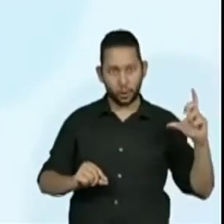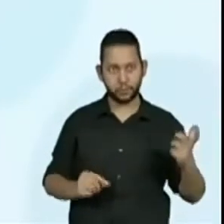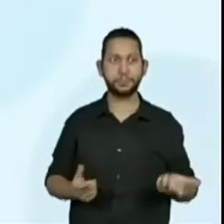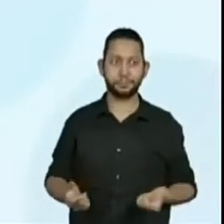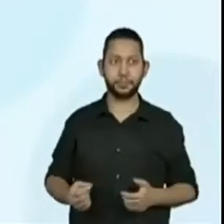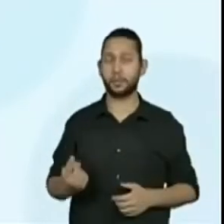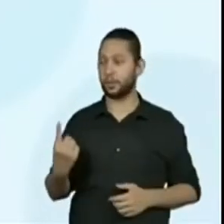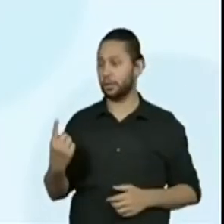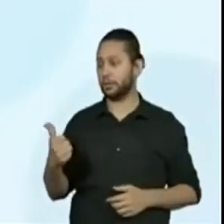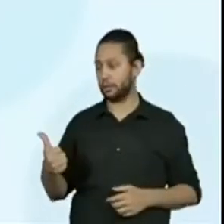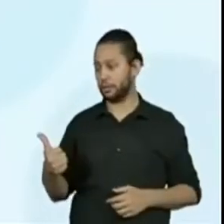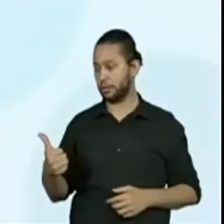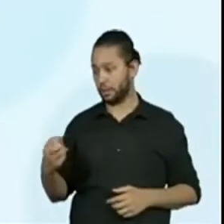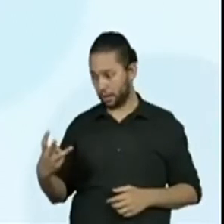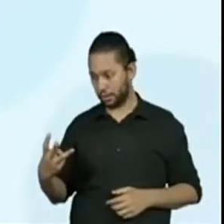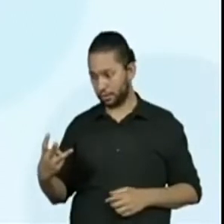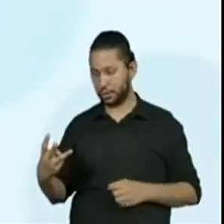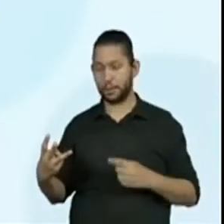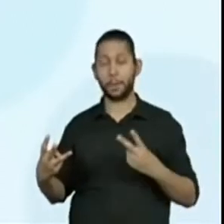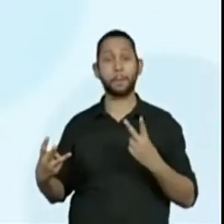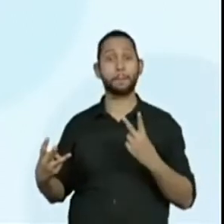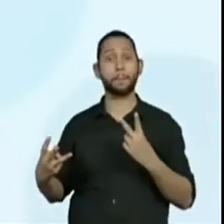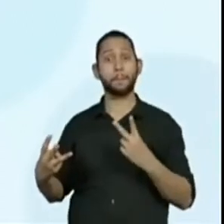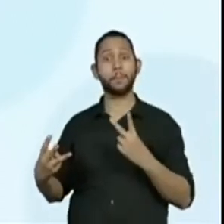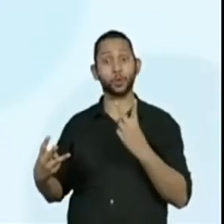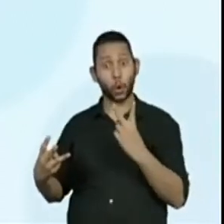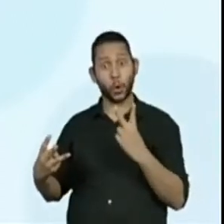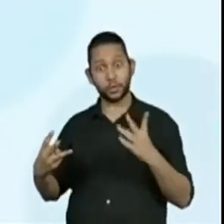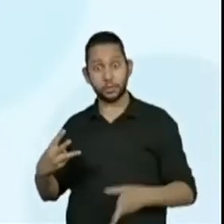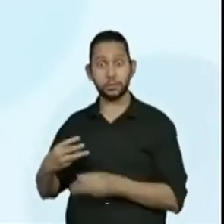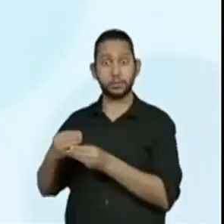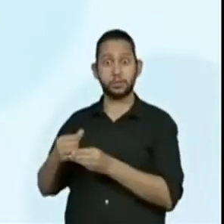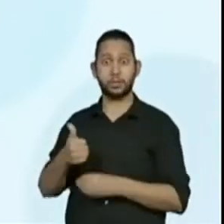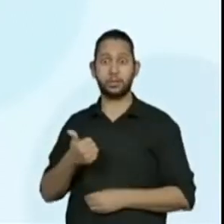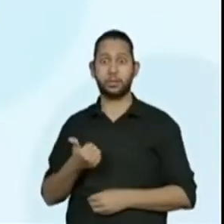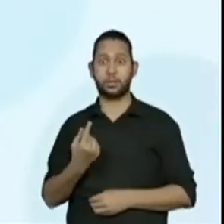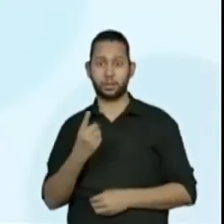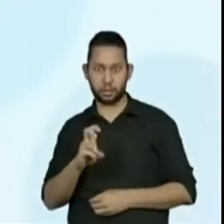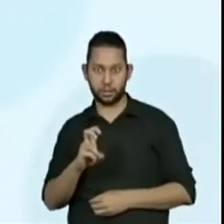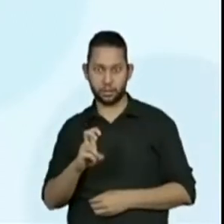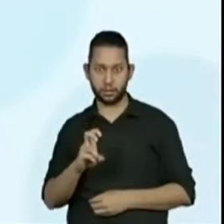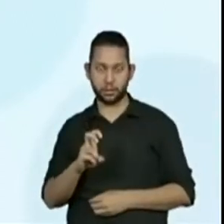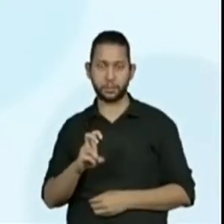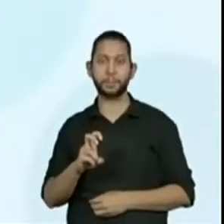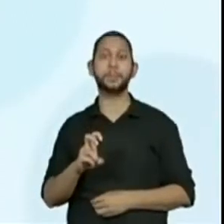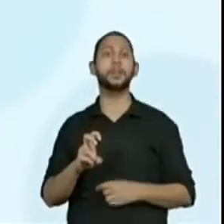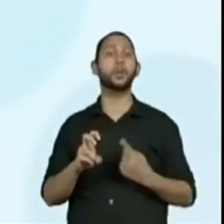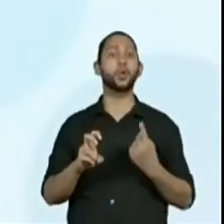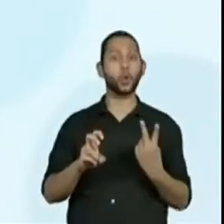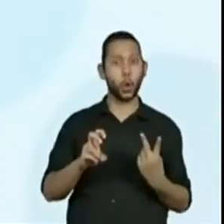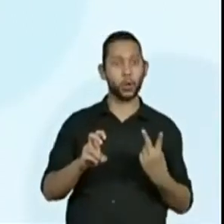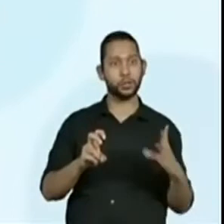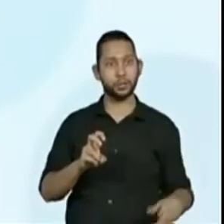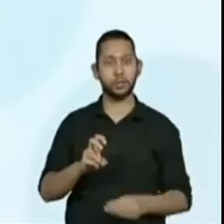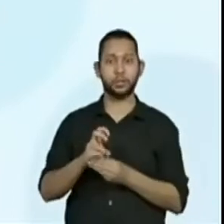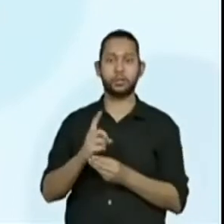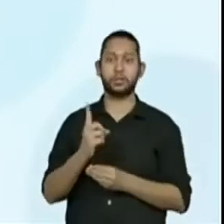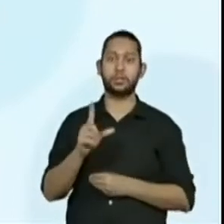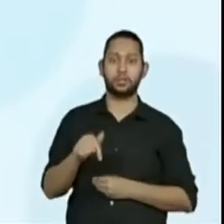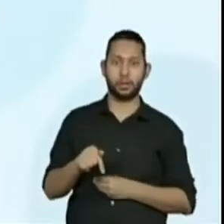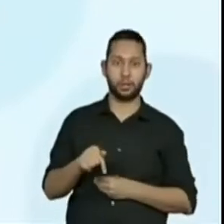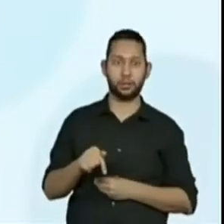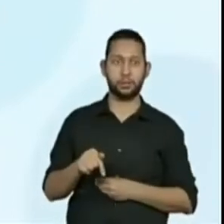dois. E aí, vamos lá, aluno do quarto ano. Para que você complete esta